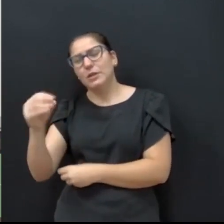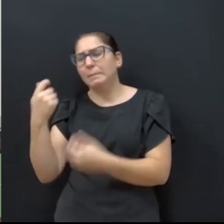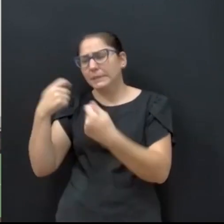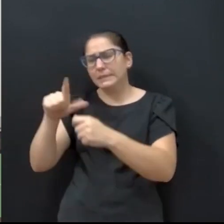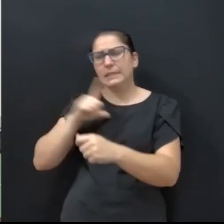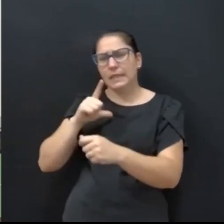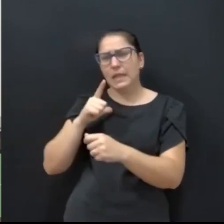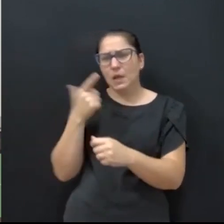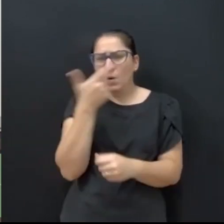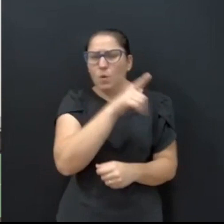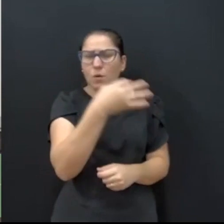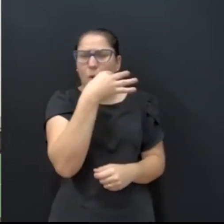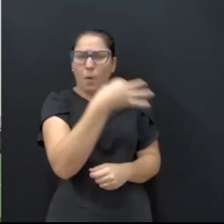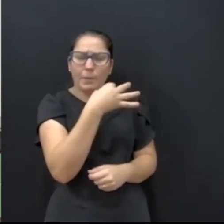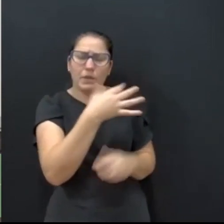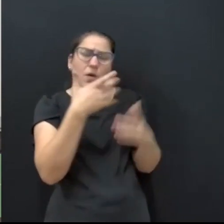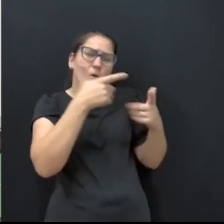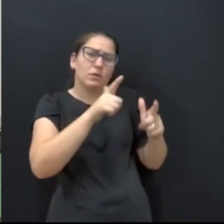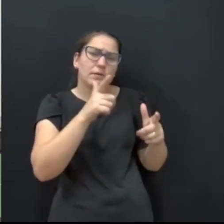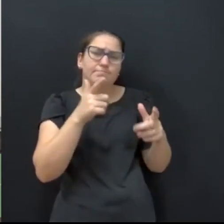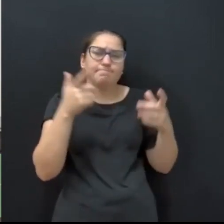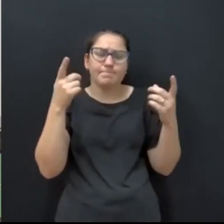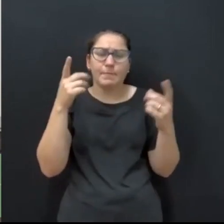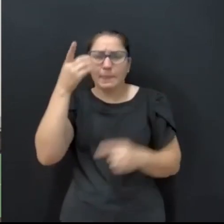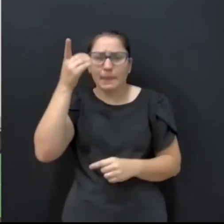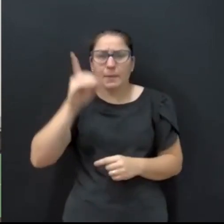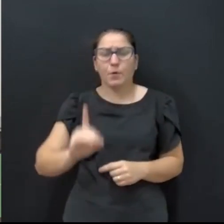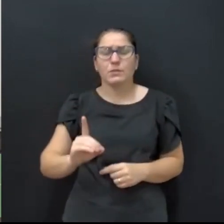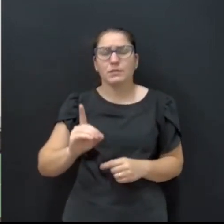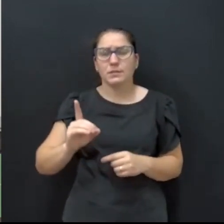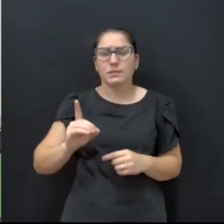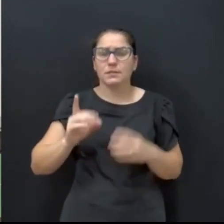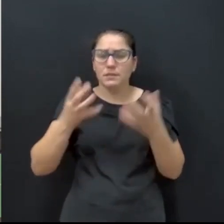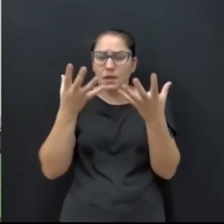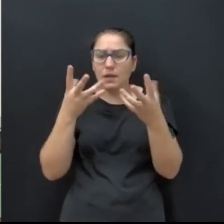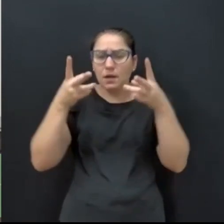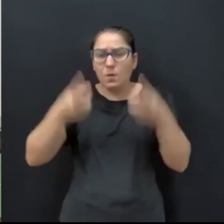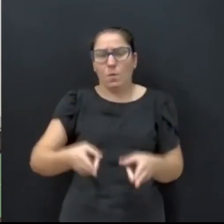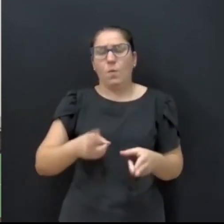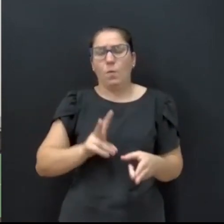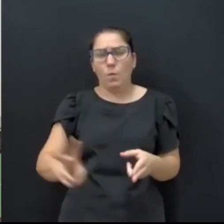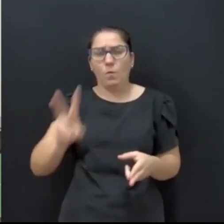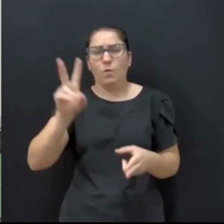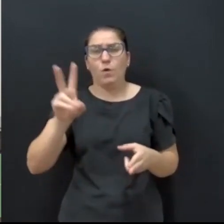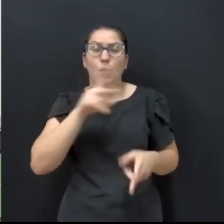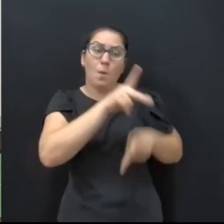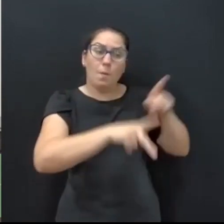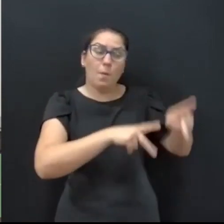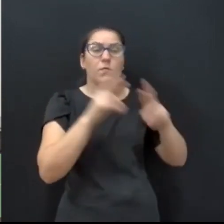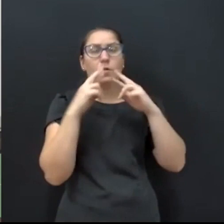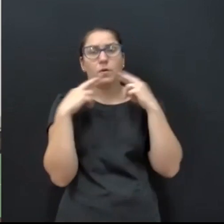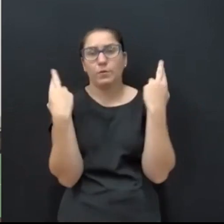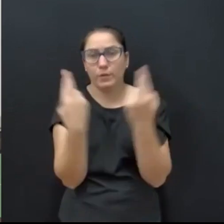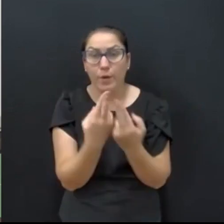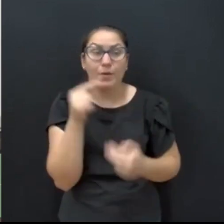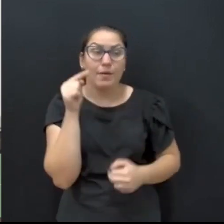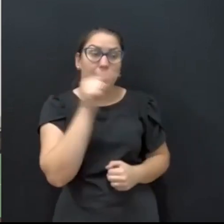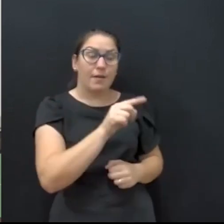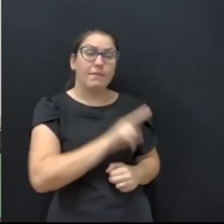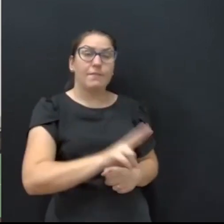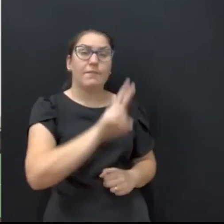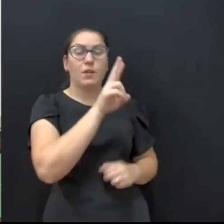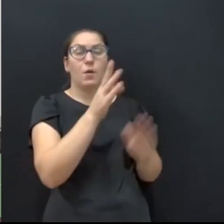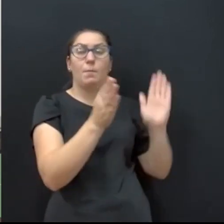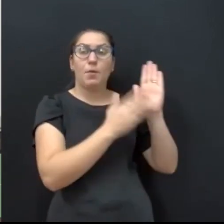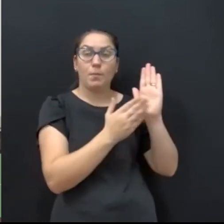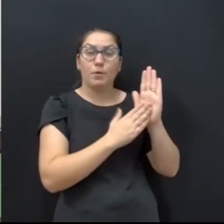sim o contraponto a democracia tem que ser levada em consideração e aquele povo que se reuniu lá falou de algumas